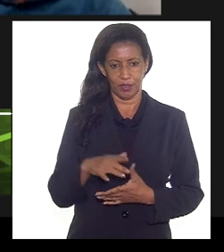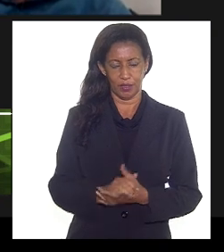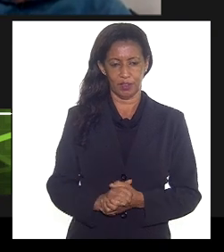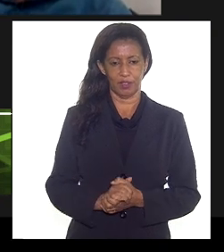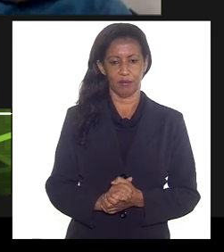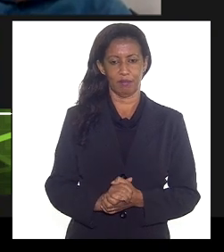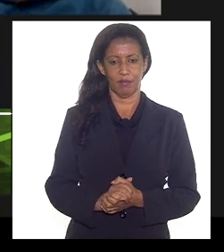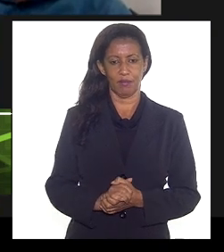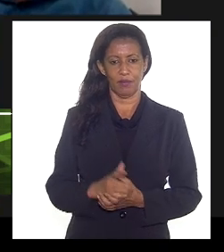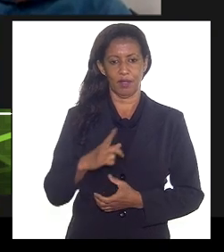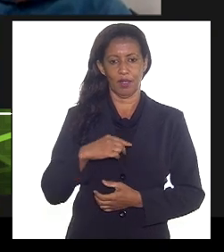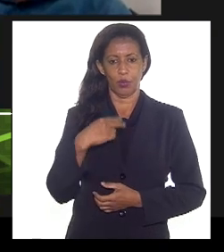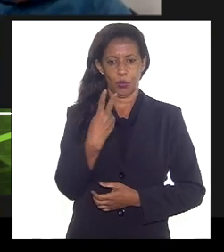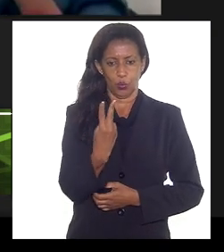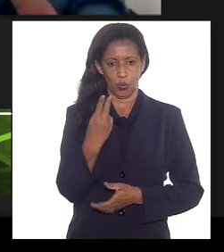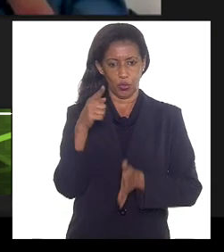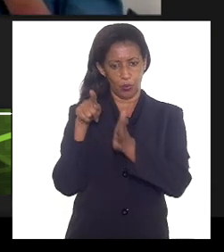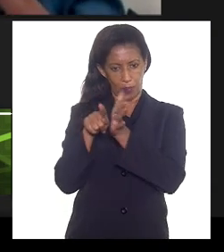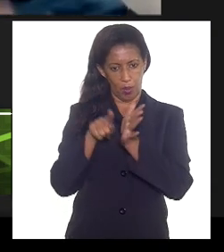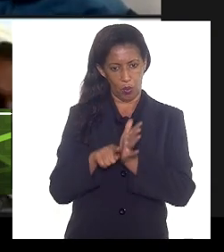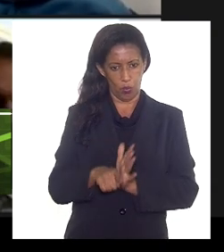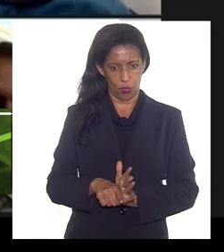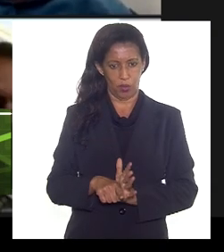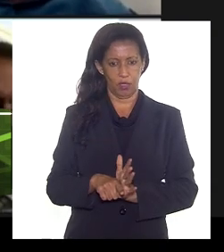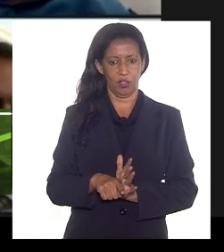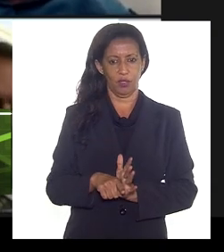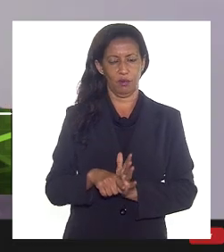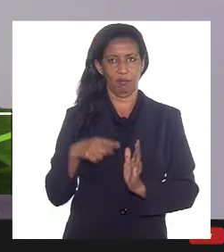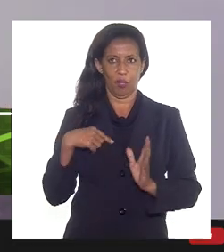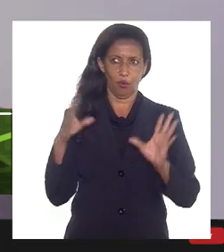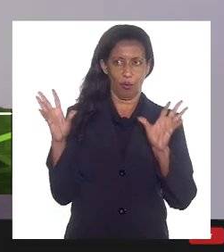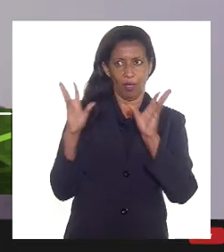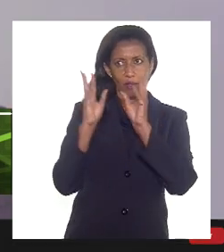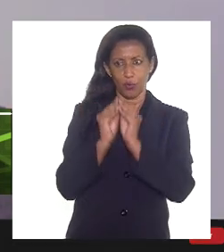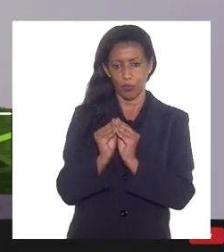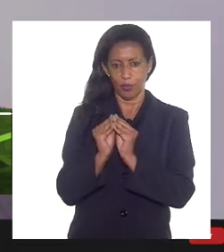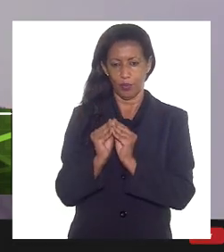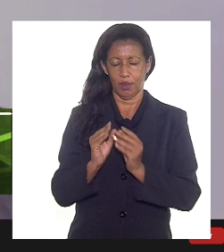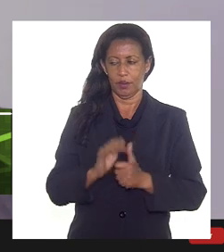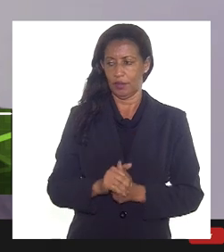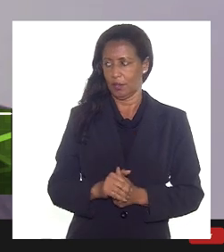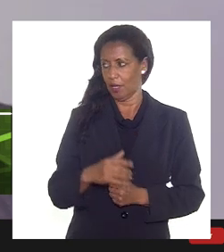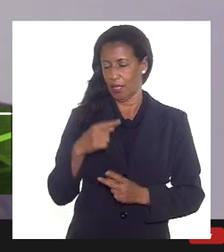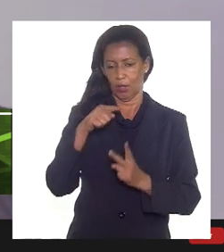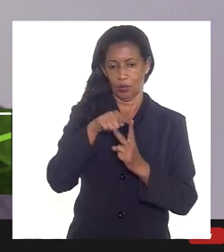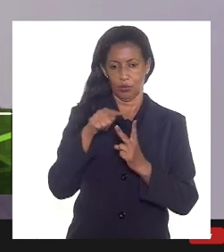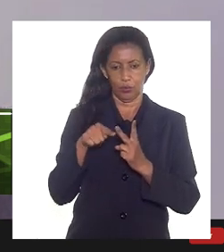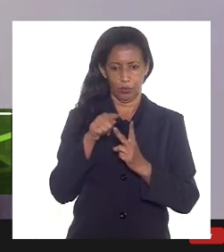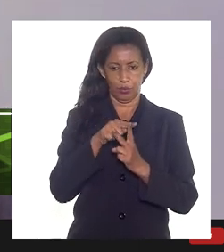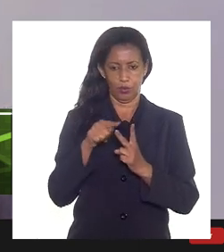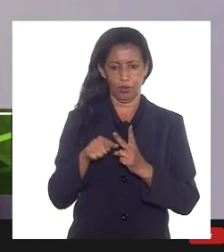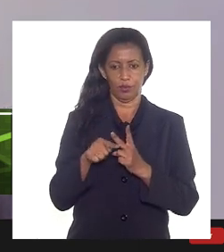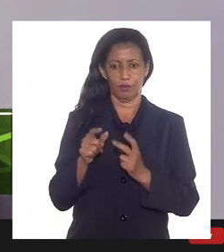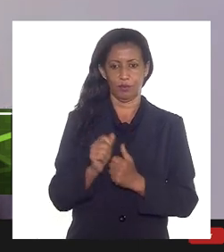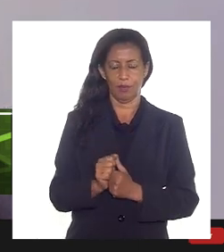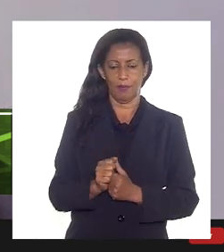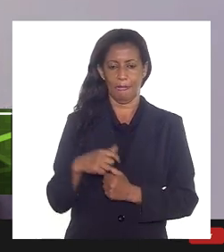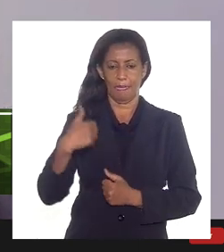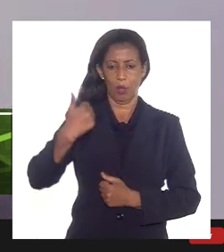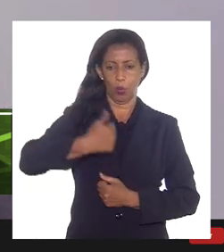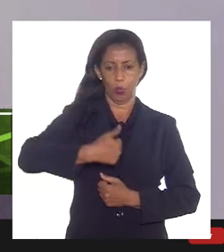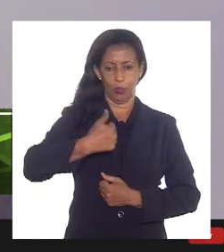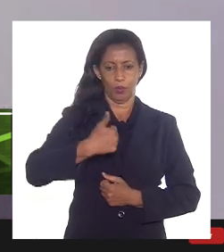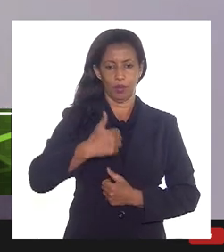Eu tenho duas perguntas, eu tenho várias, mas eu vou tentar resumir aqui em duas questões. Uma